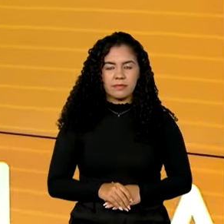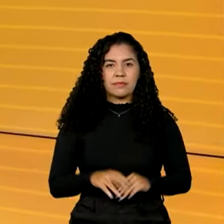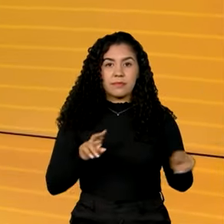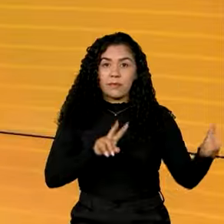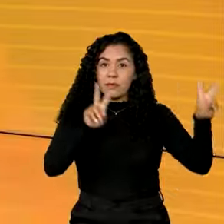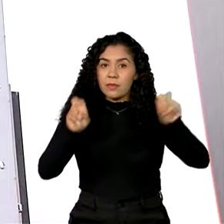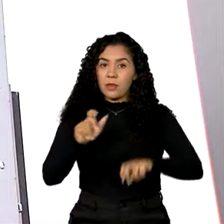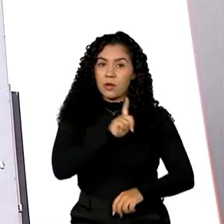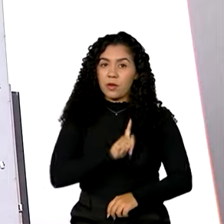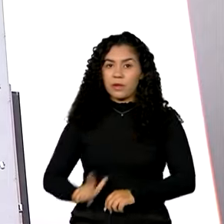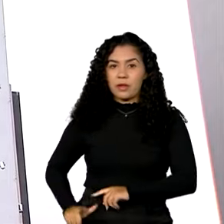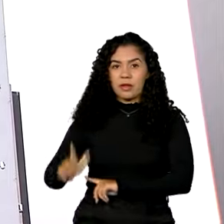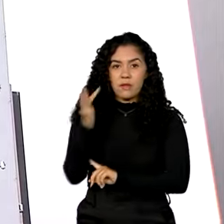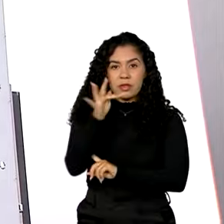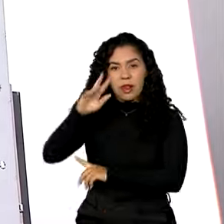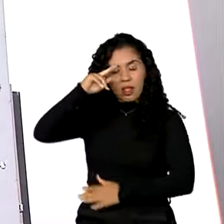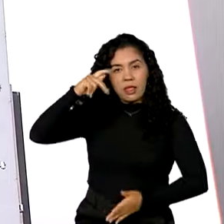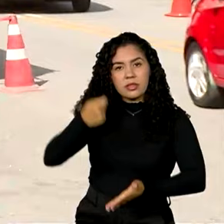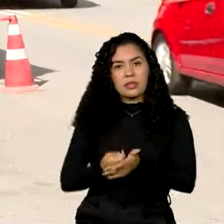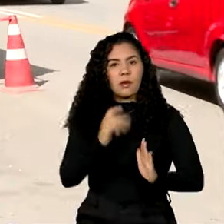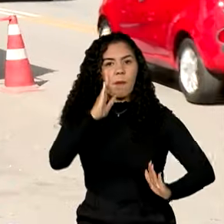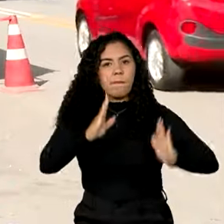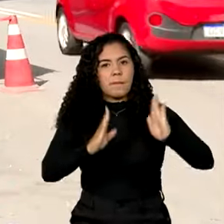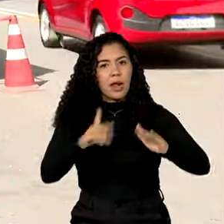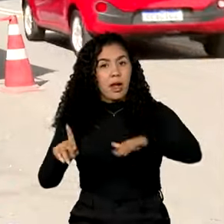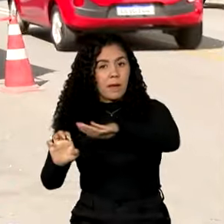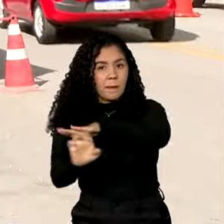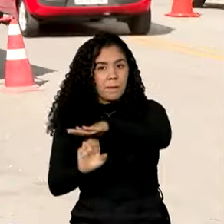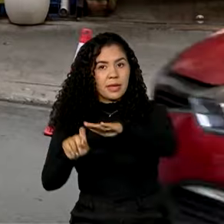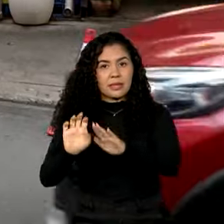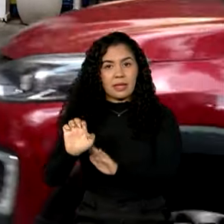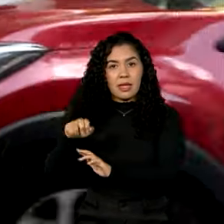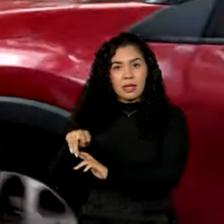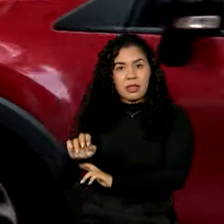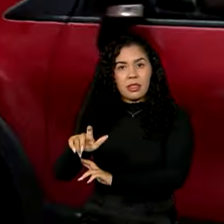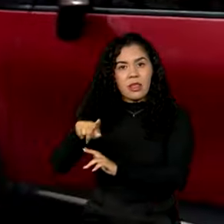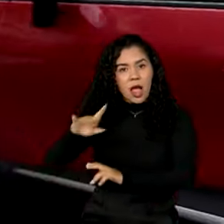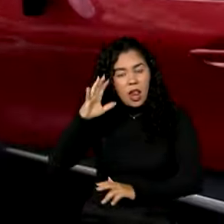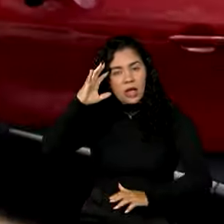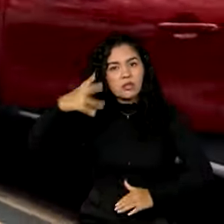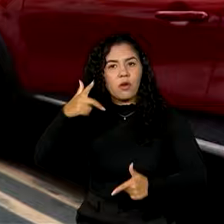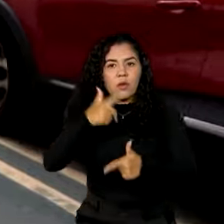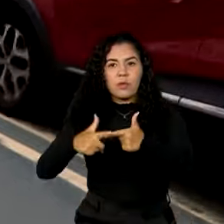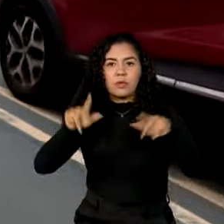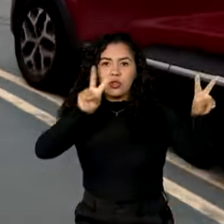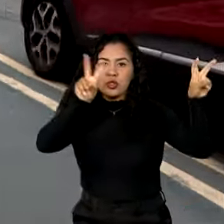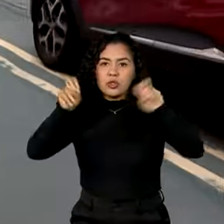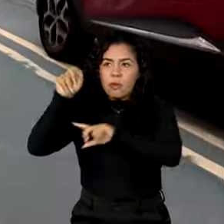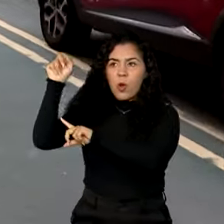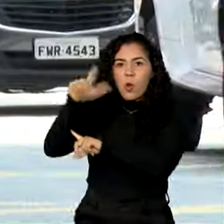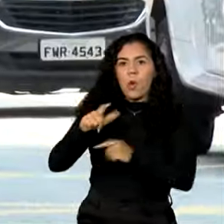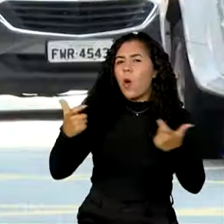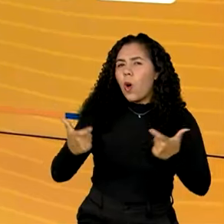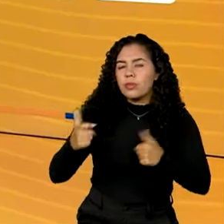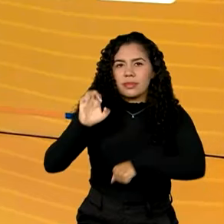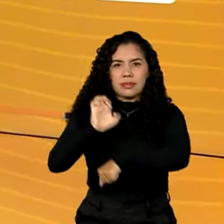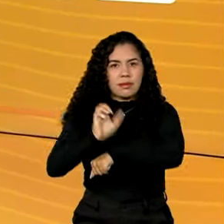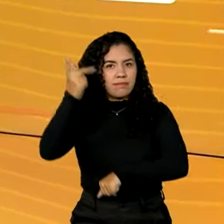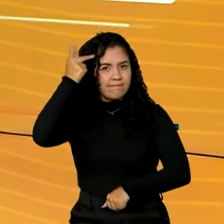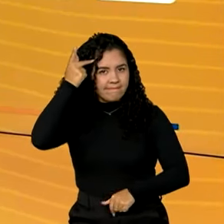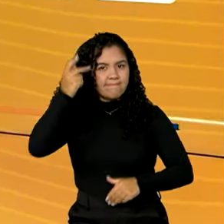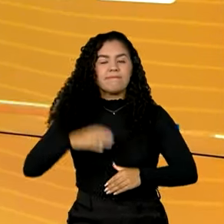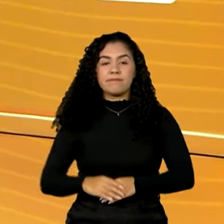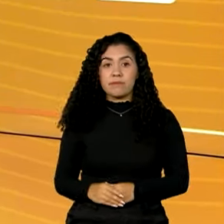Governo Federal determina prazo para que a Enel resolva problemas de fornecimento de energia elétrica em São Paulo.